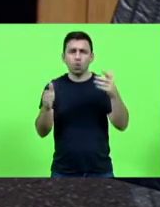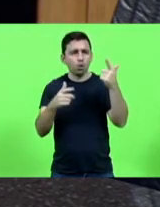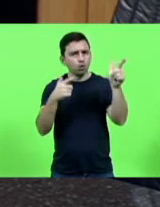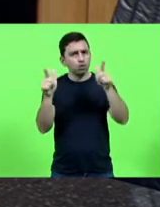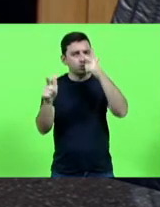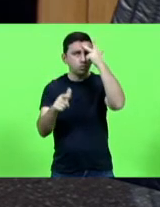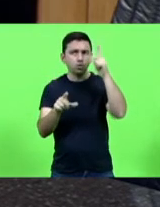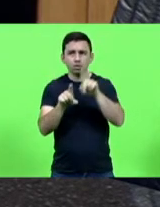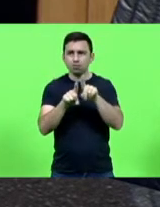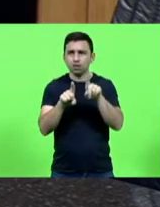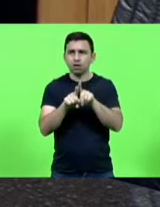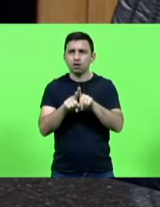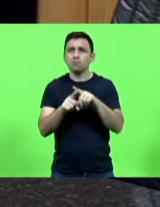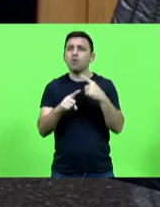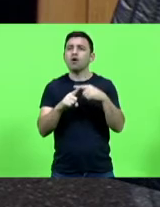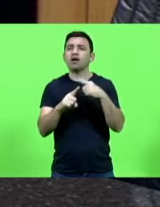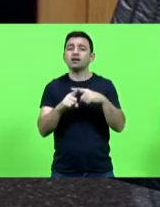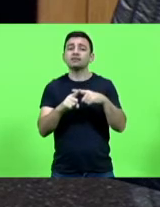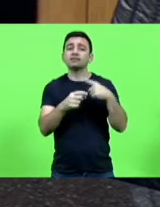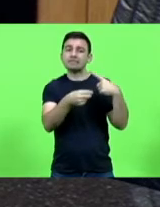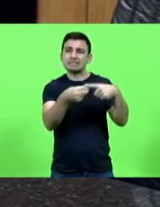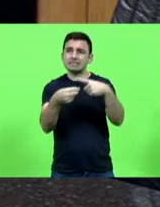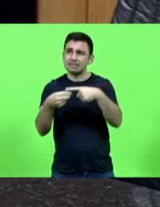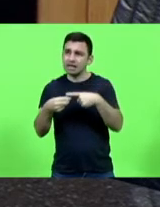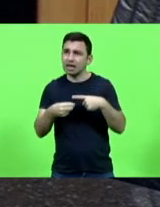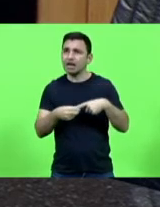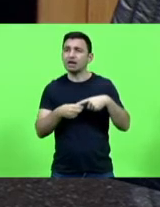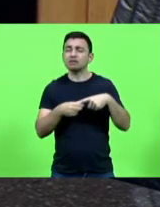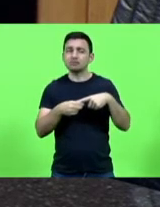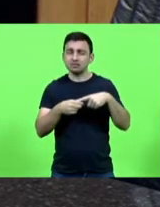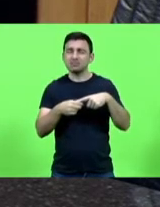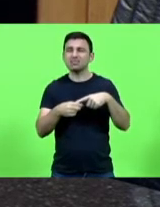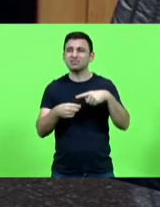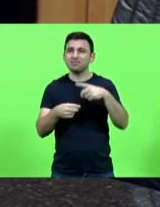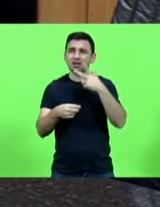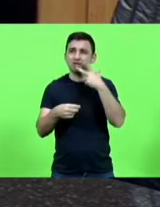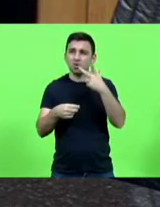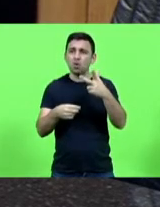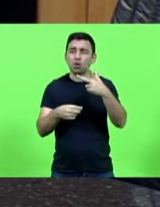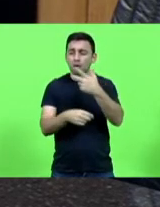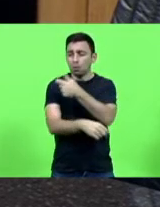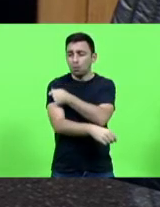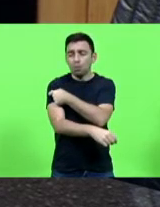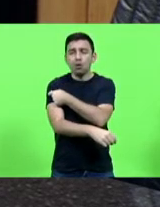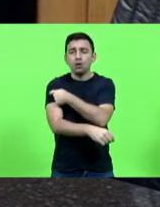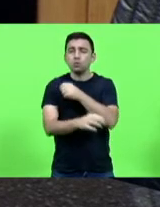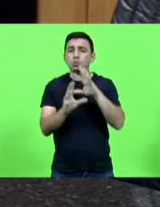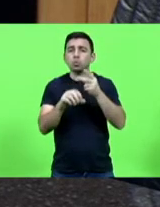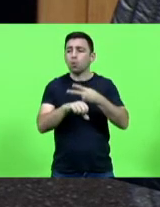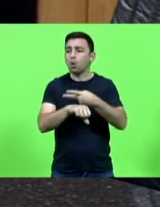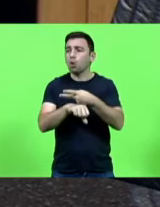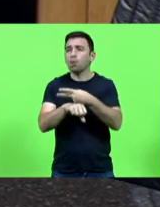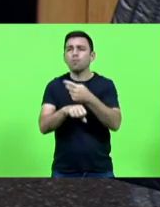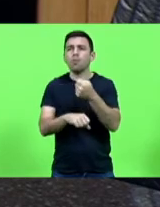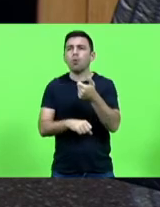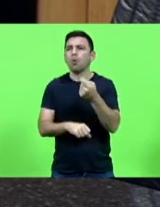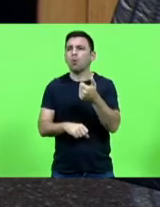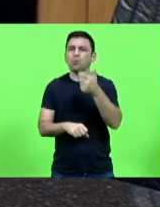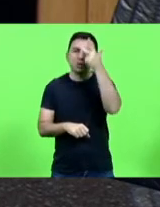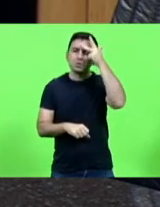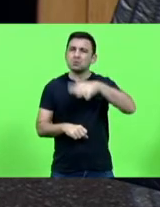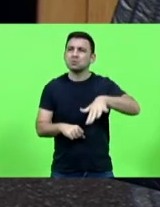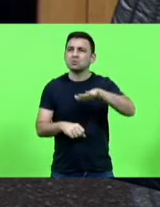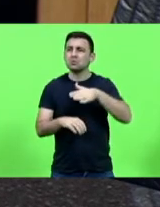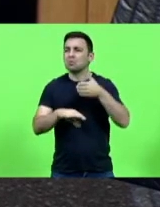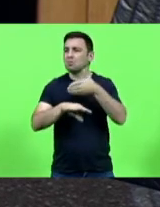maneira geral todos os municípios estão falando que a procura da vacina da gripe está baixa a procura é